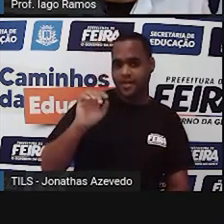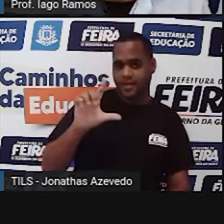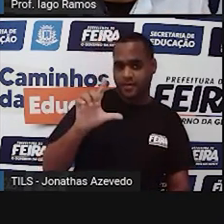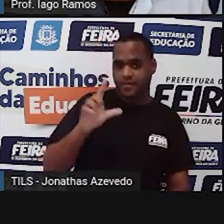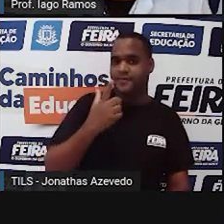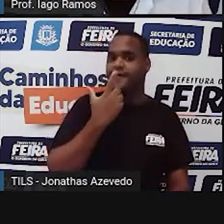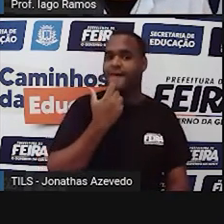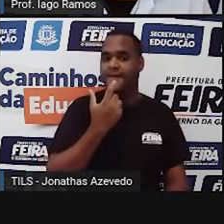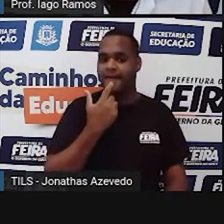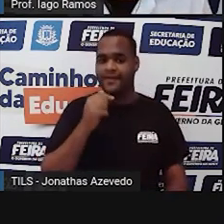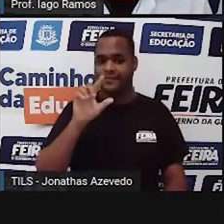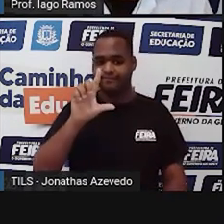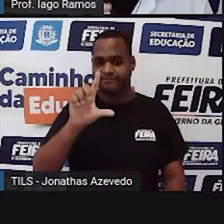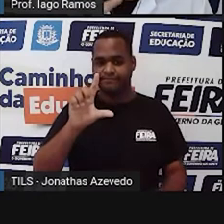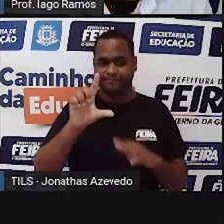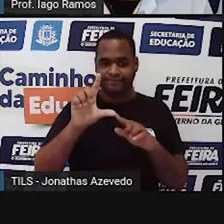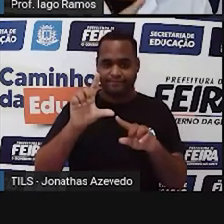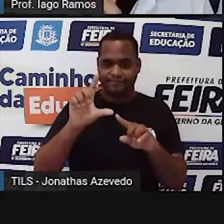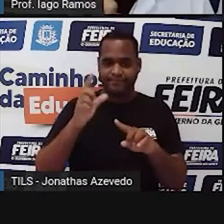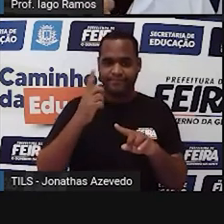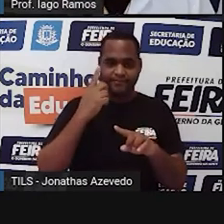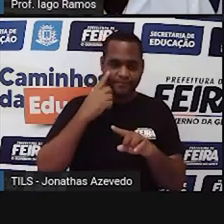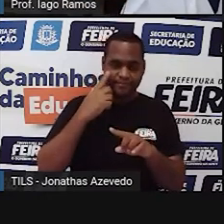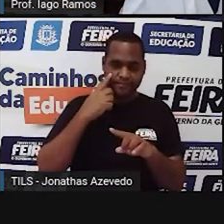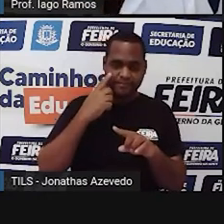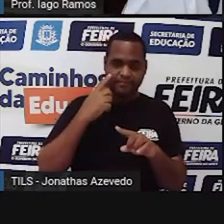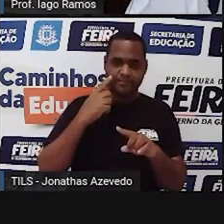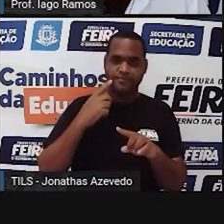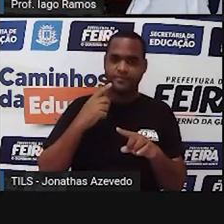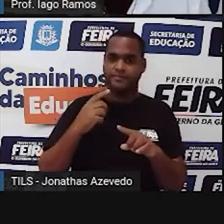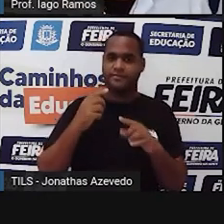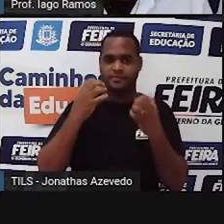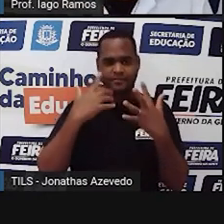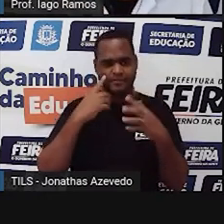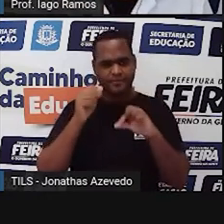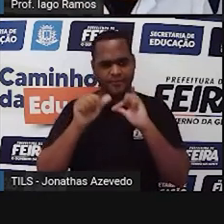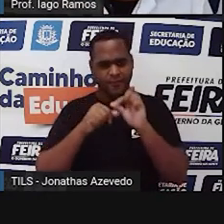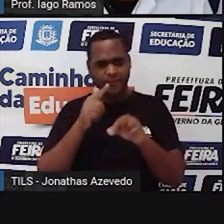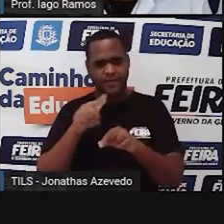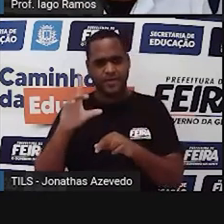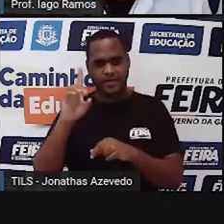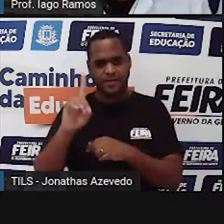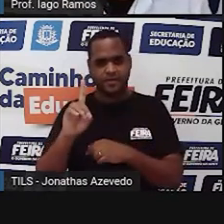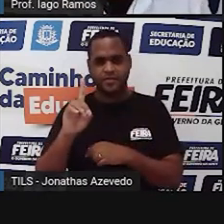vermelho, e eu vou lá para centilitro, vou para a direita,